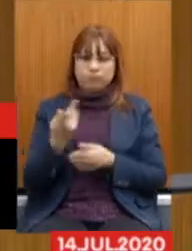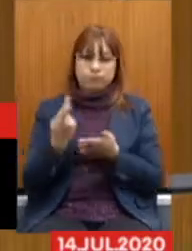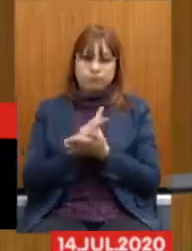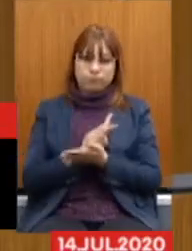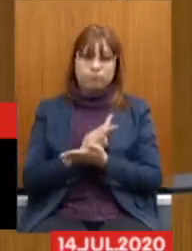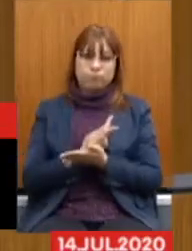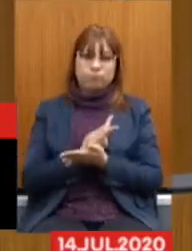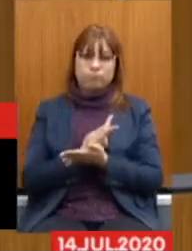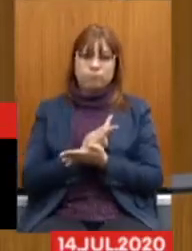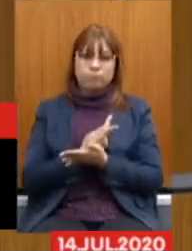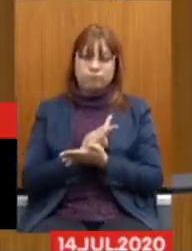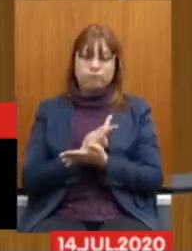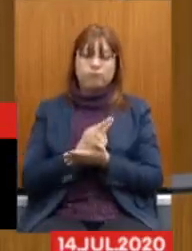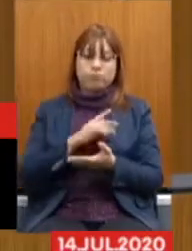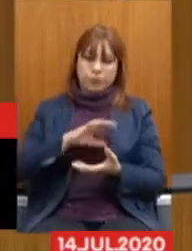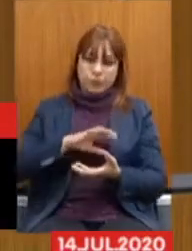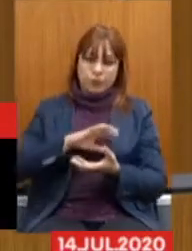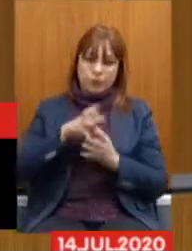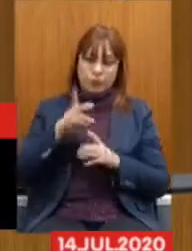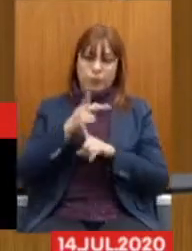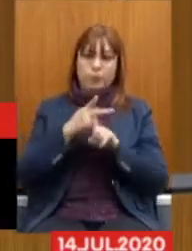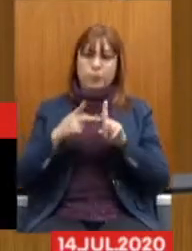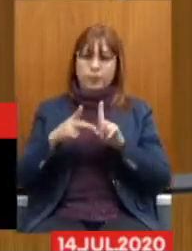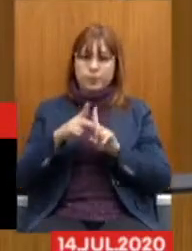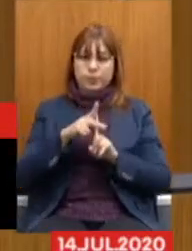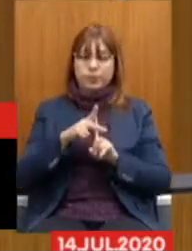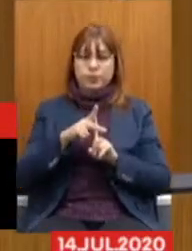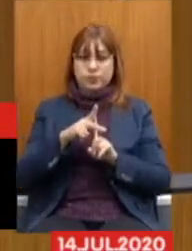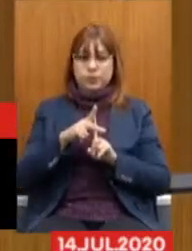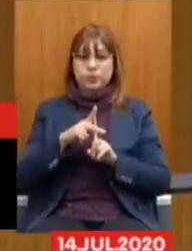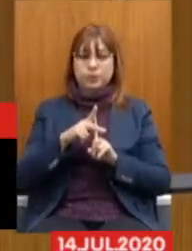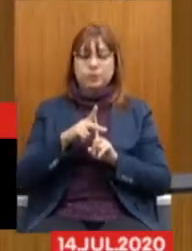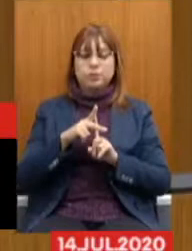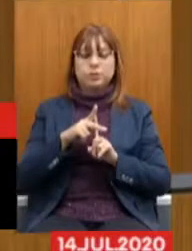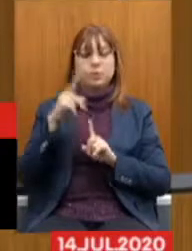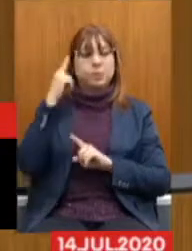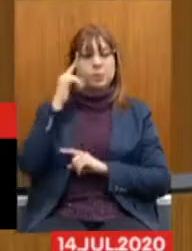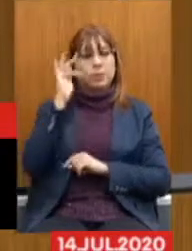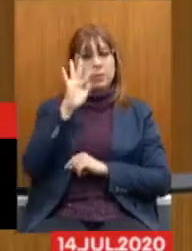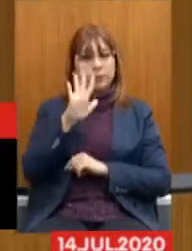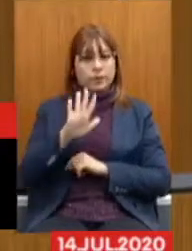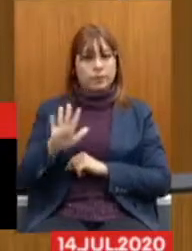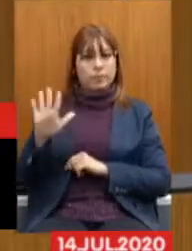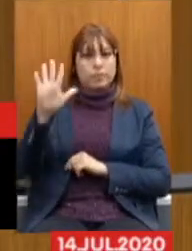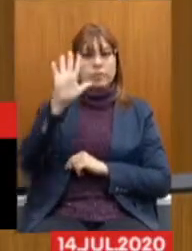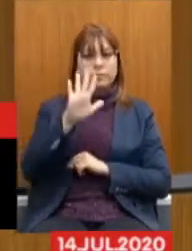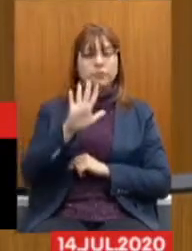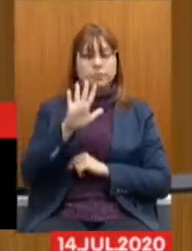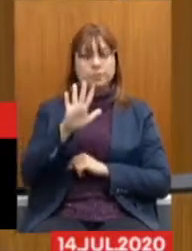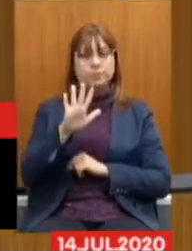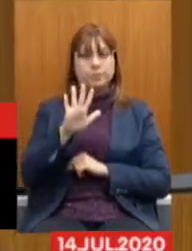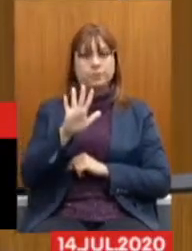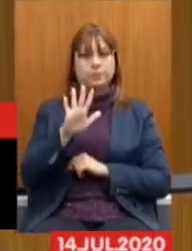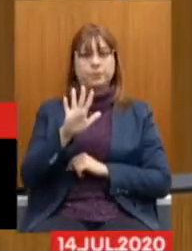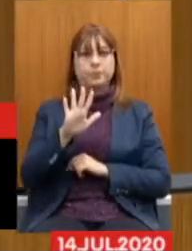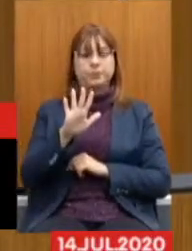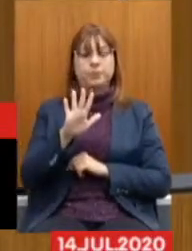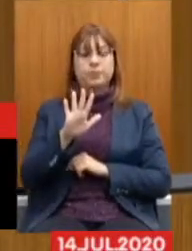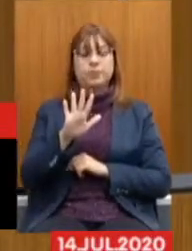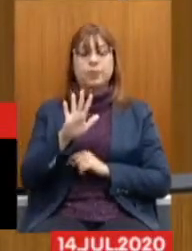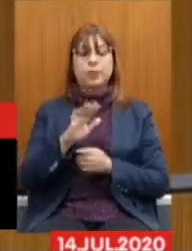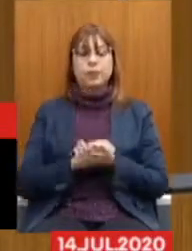reforma da previdência no âmbito federal, seguindo esta mesma tendência